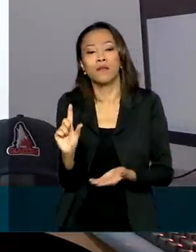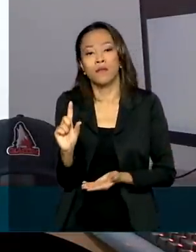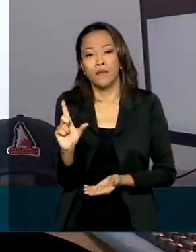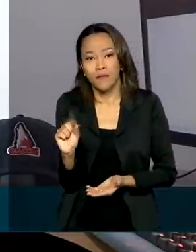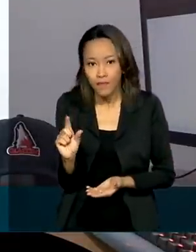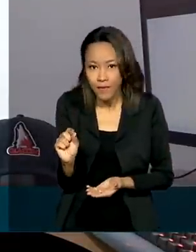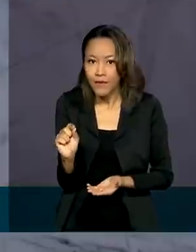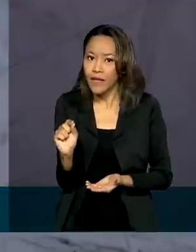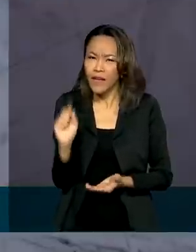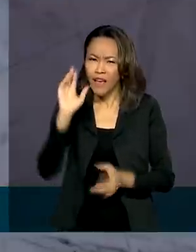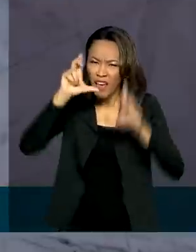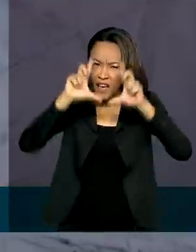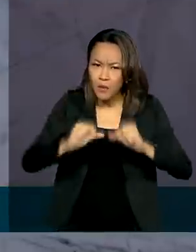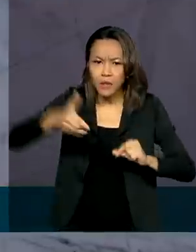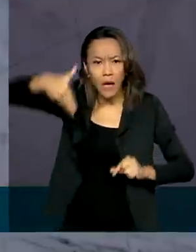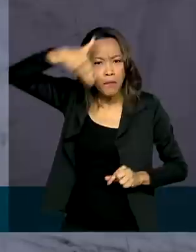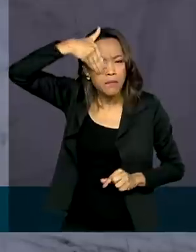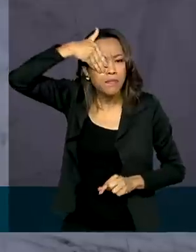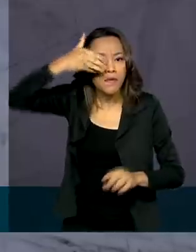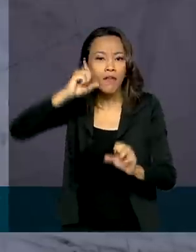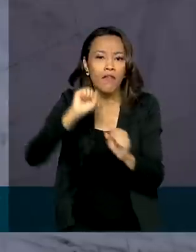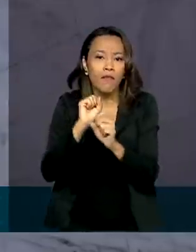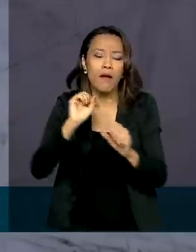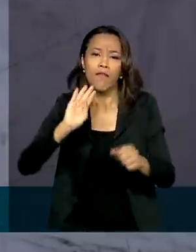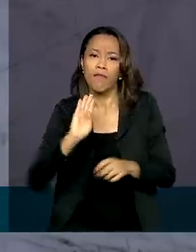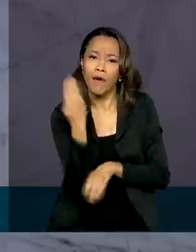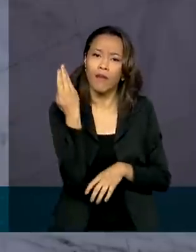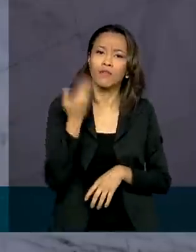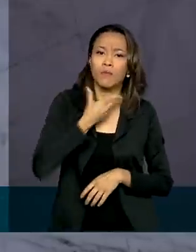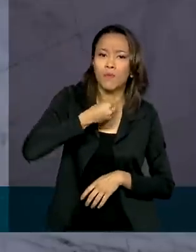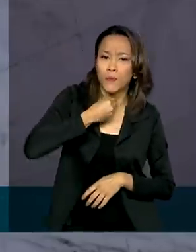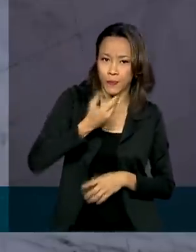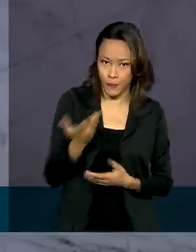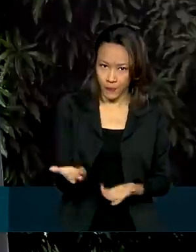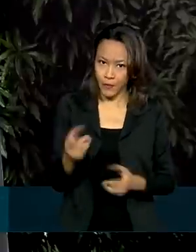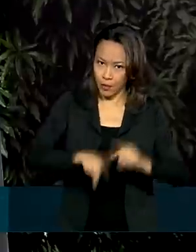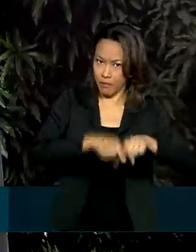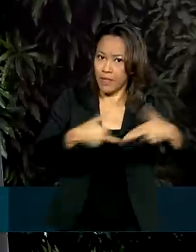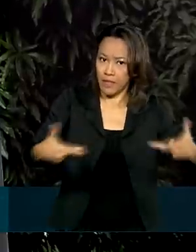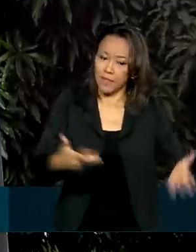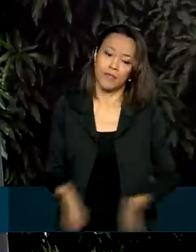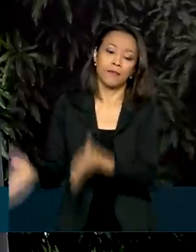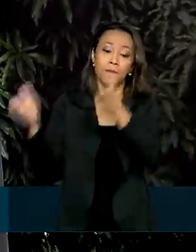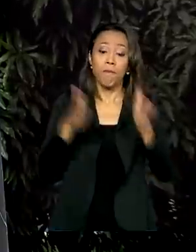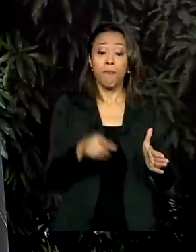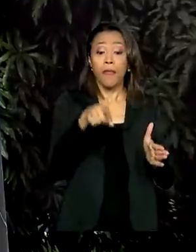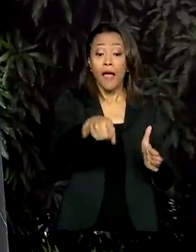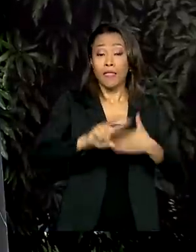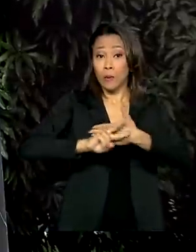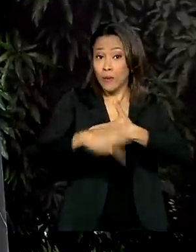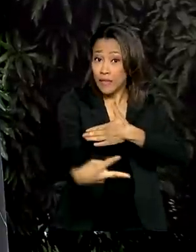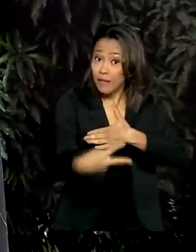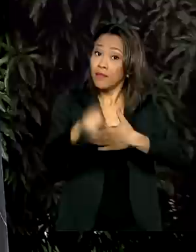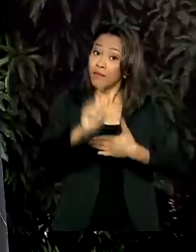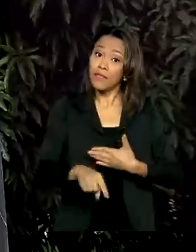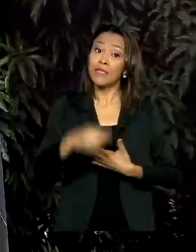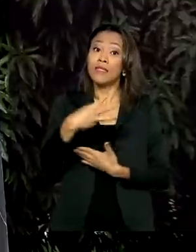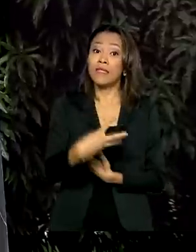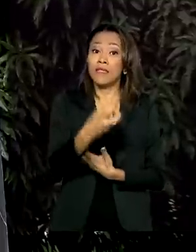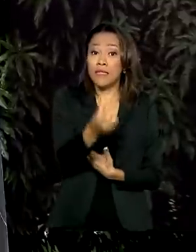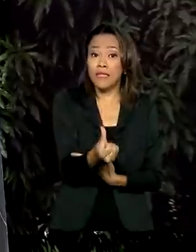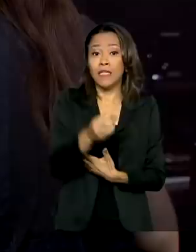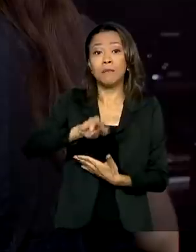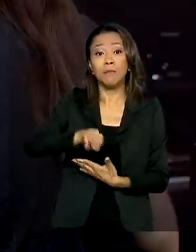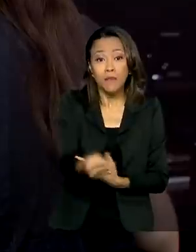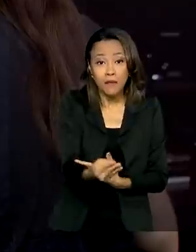pirataria. Segundo a Receita, o impacto na arrecadação deve ser de 36 milhões de reais